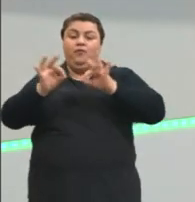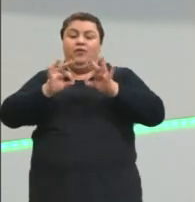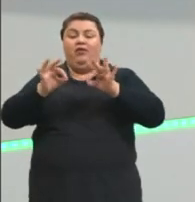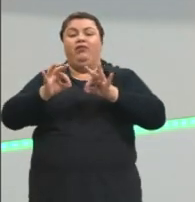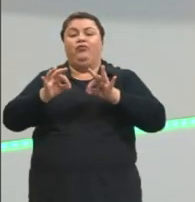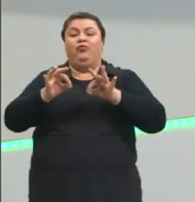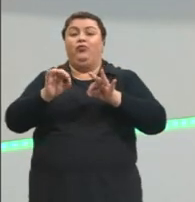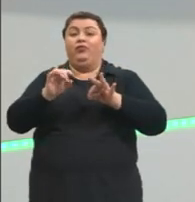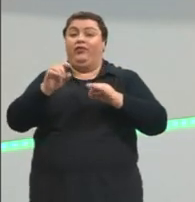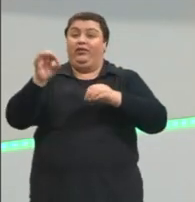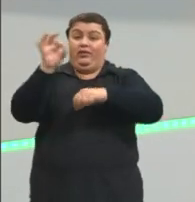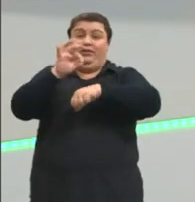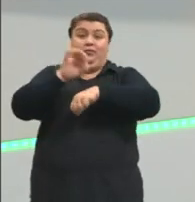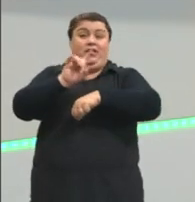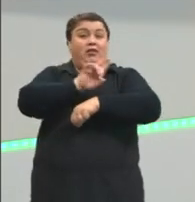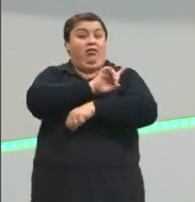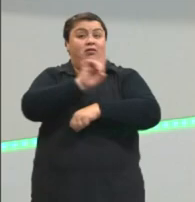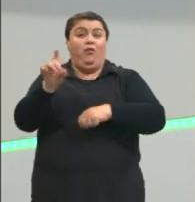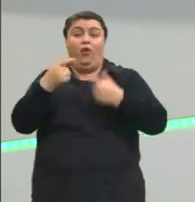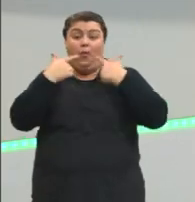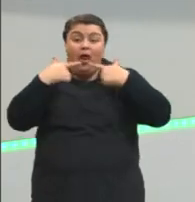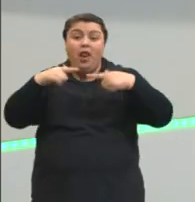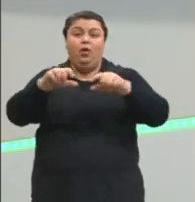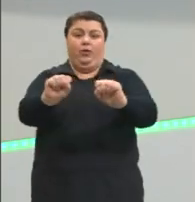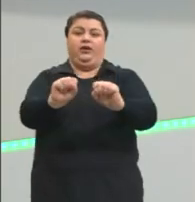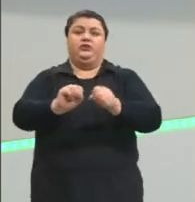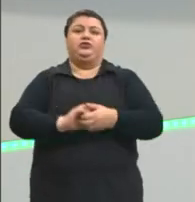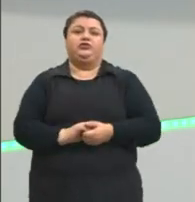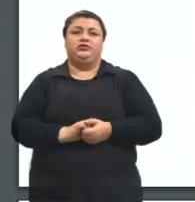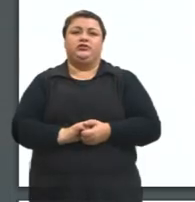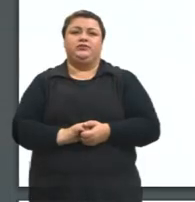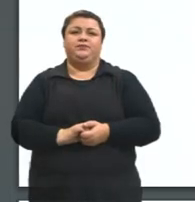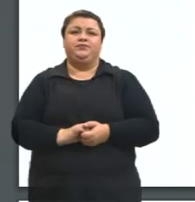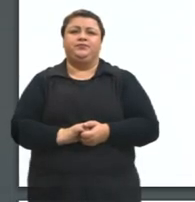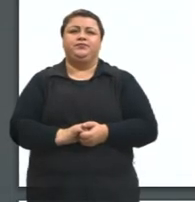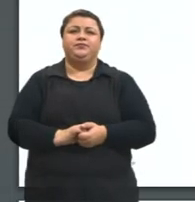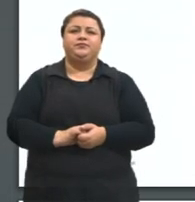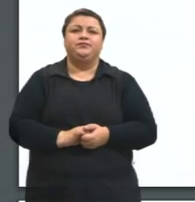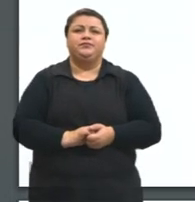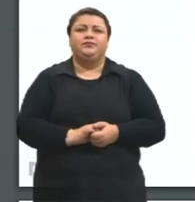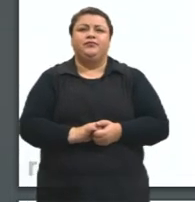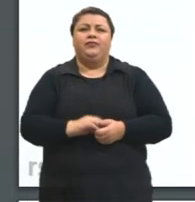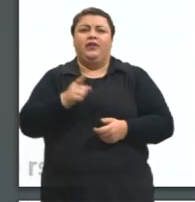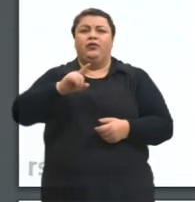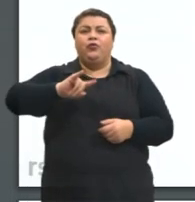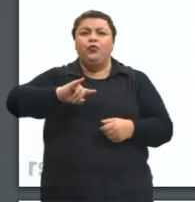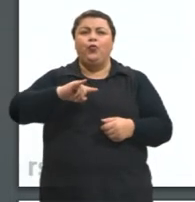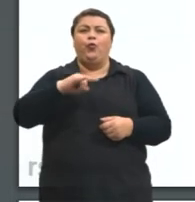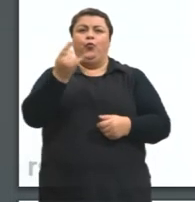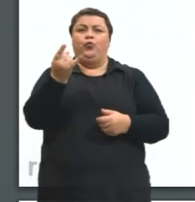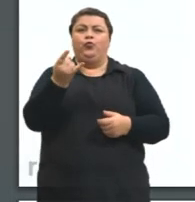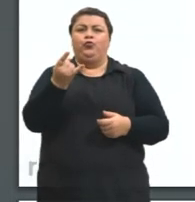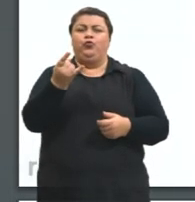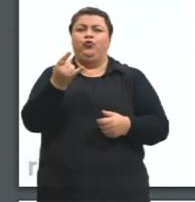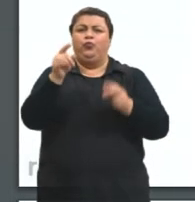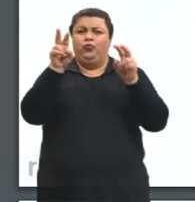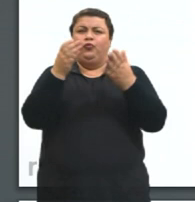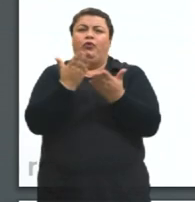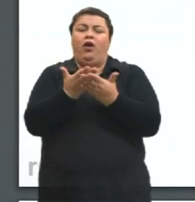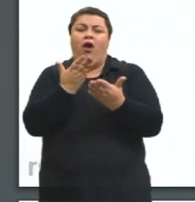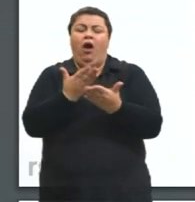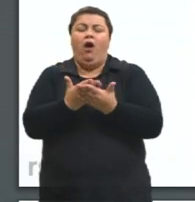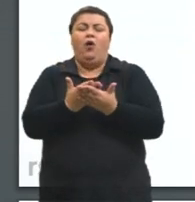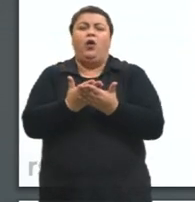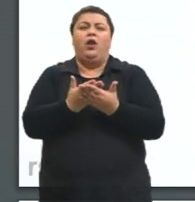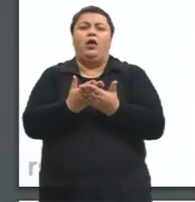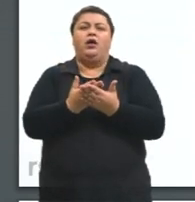uma linguagem. E daí eu chego para vocês, talvez, no nosso último ponto da aula. A gente vai